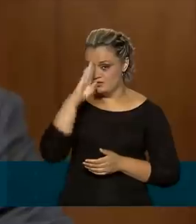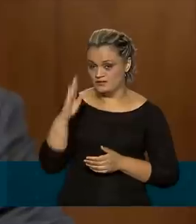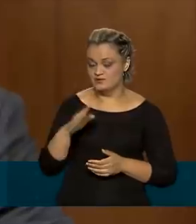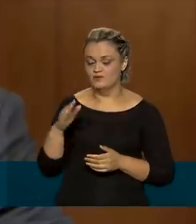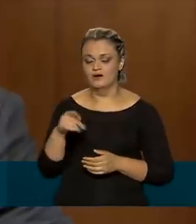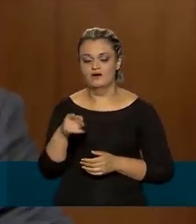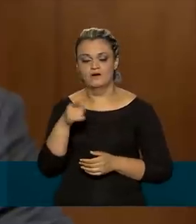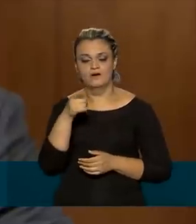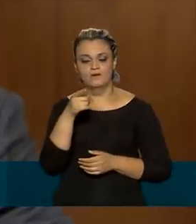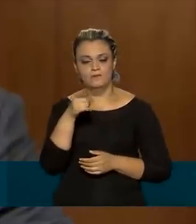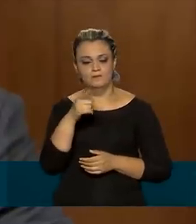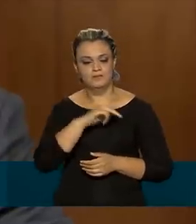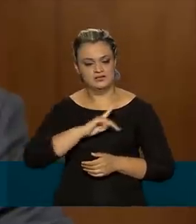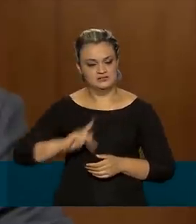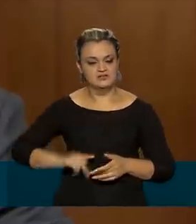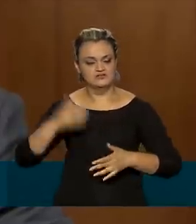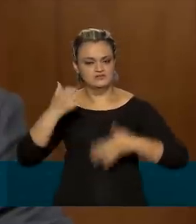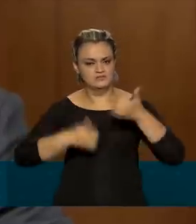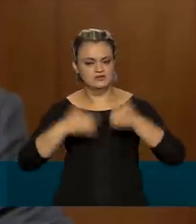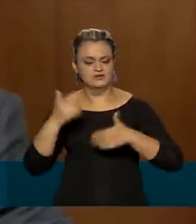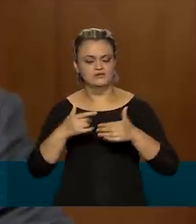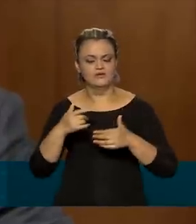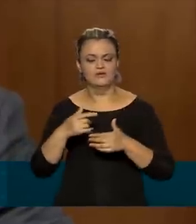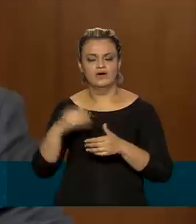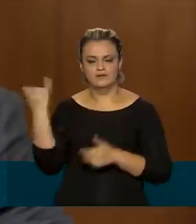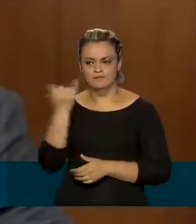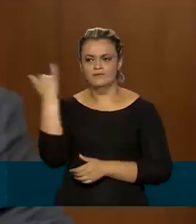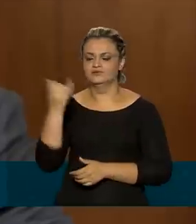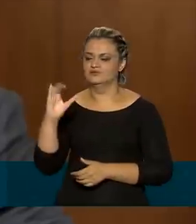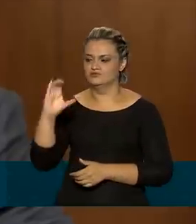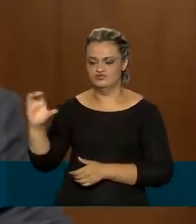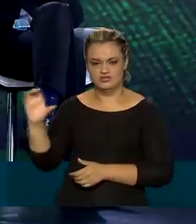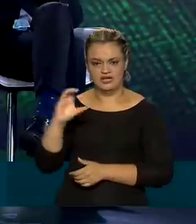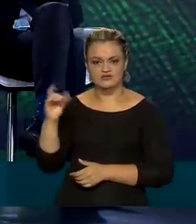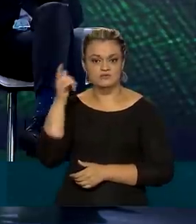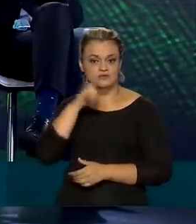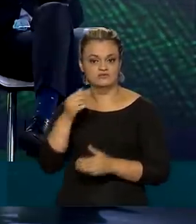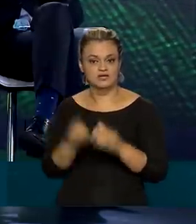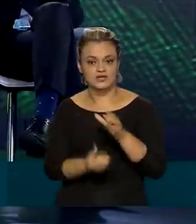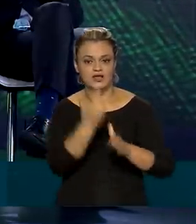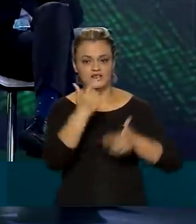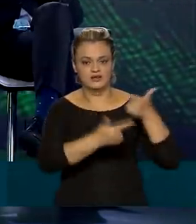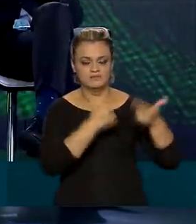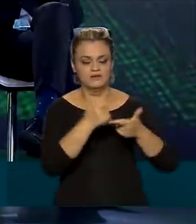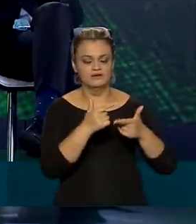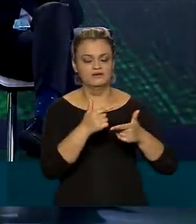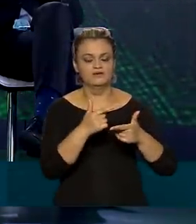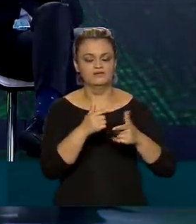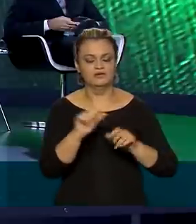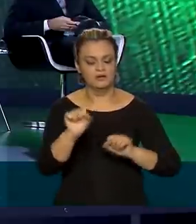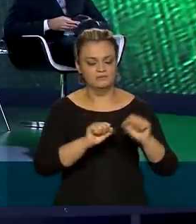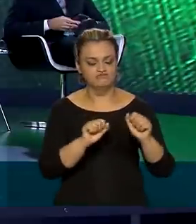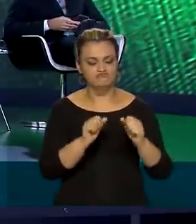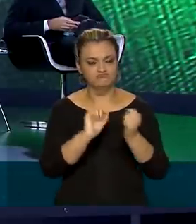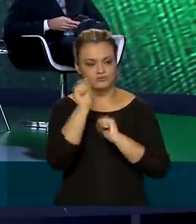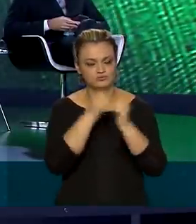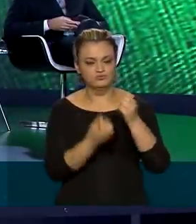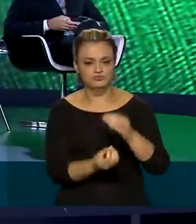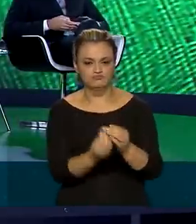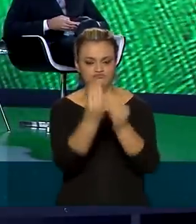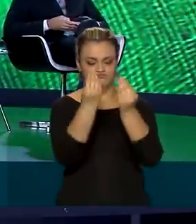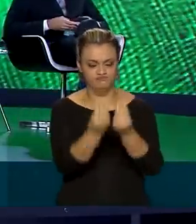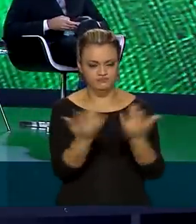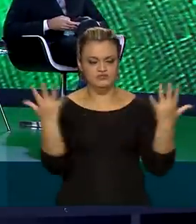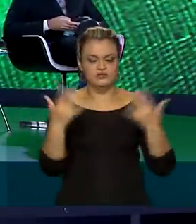destacou a importância das linhas de crédito para gerar emprego e renda e manter a produção de alimentos, aliada à